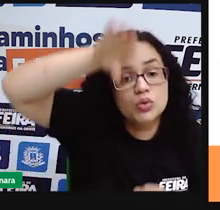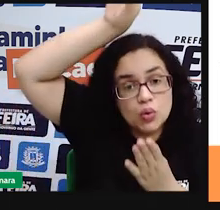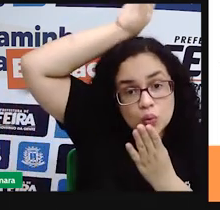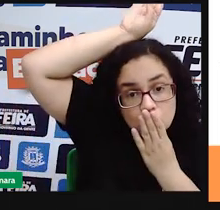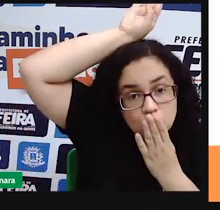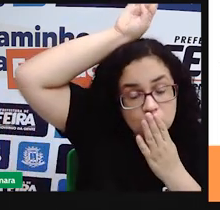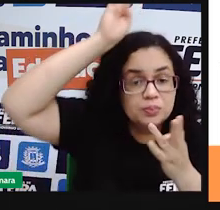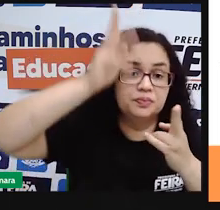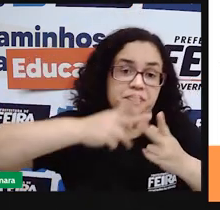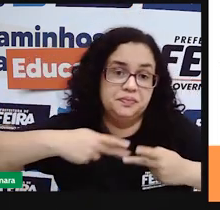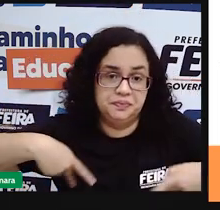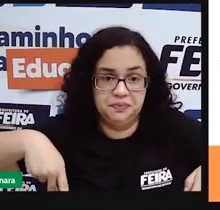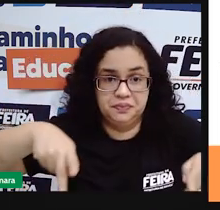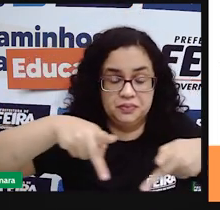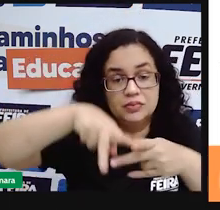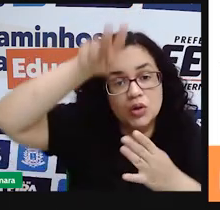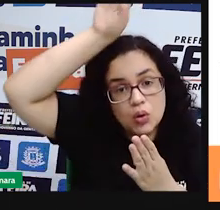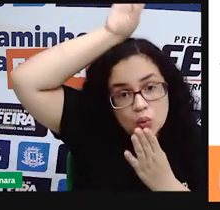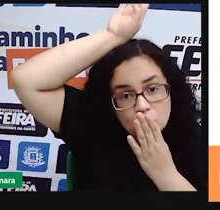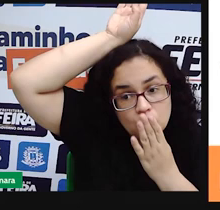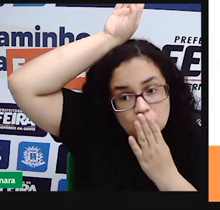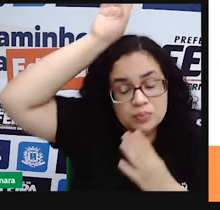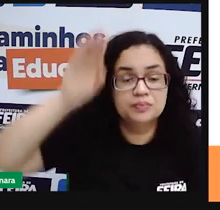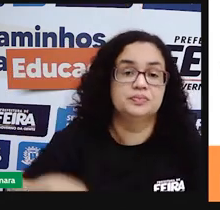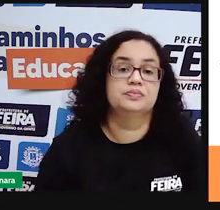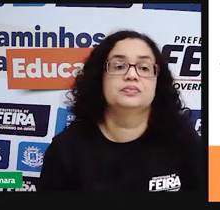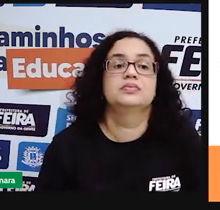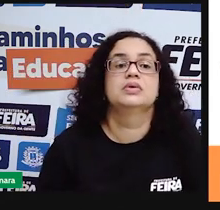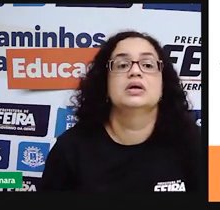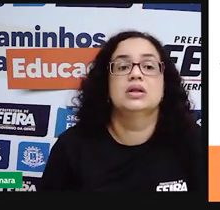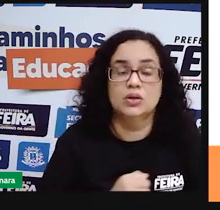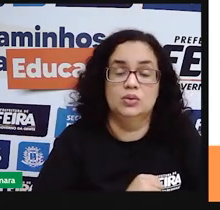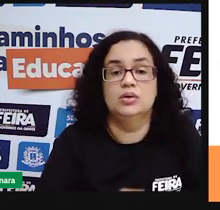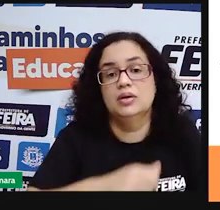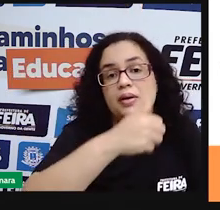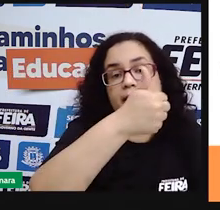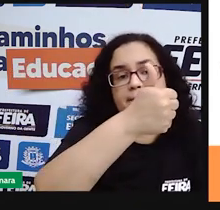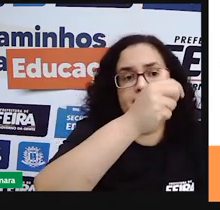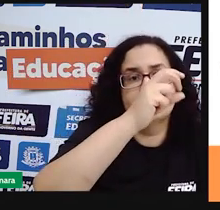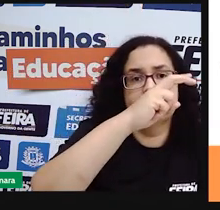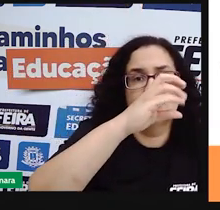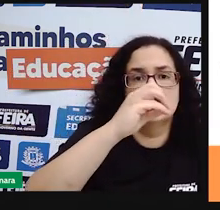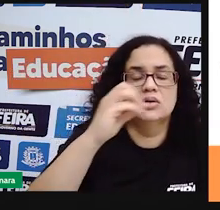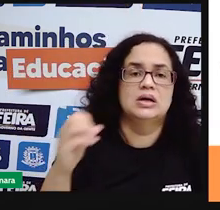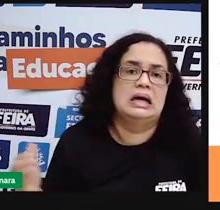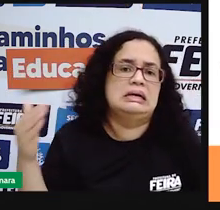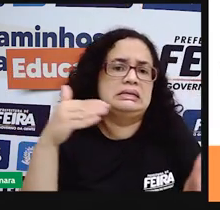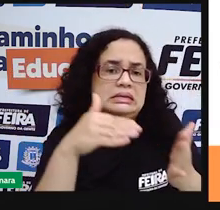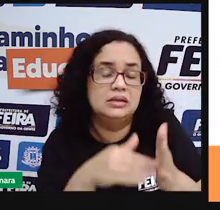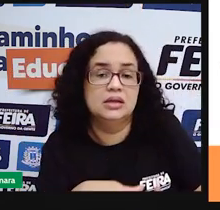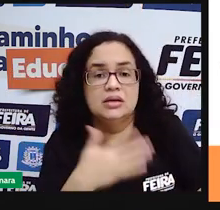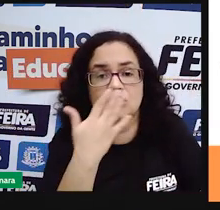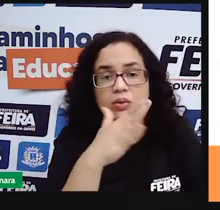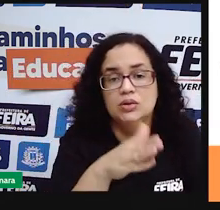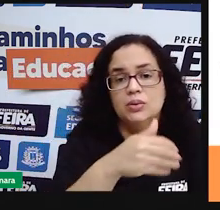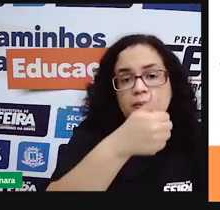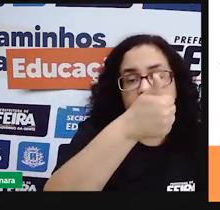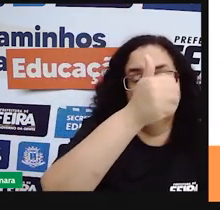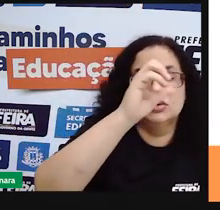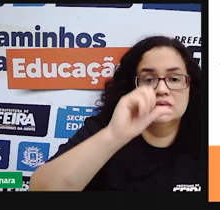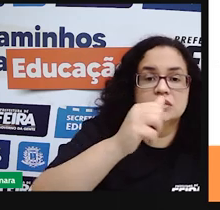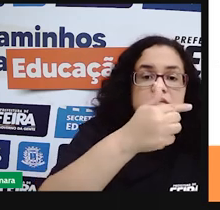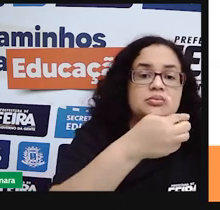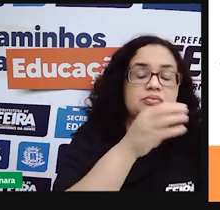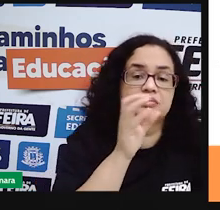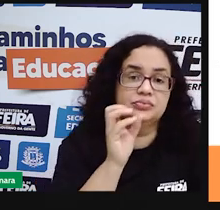população indígena. E aí desde 1500 até a década de 1970 a população indígena